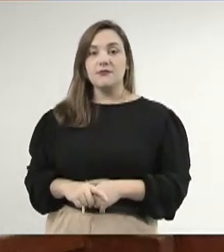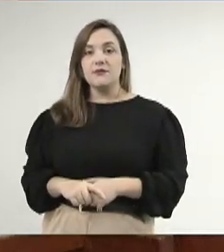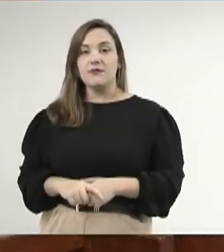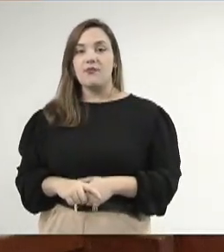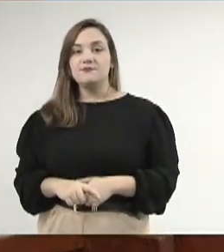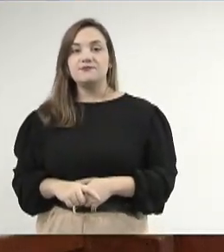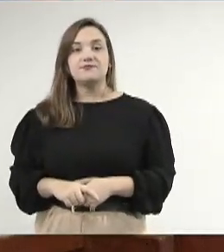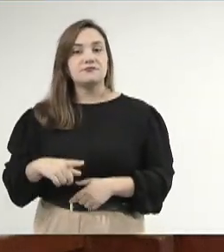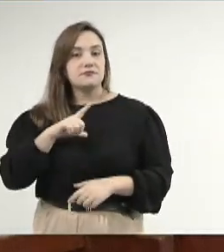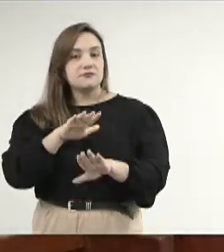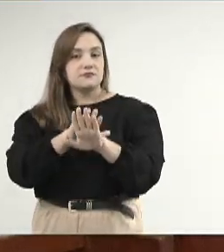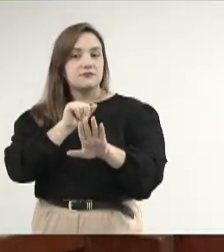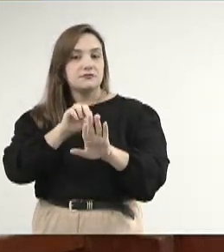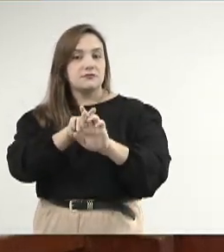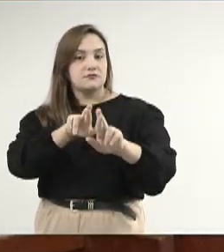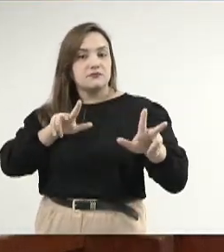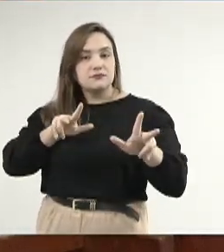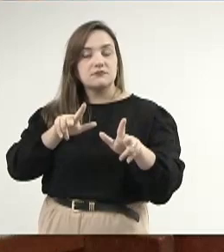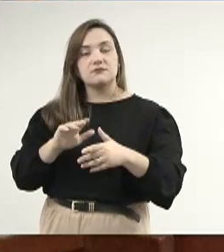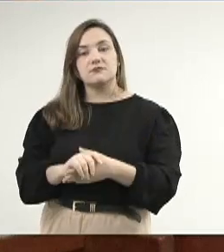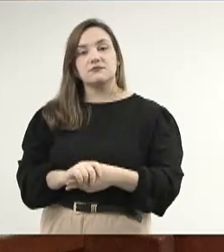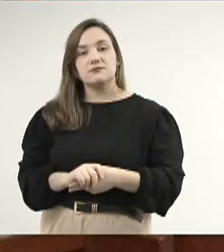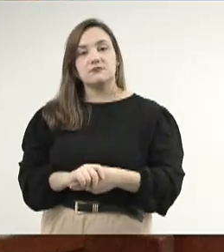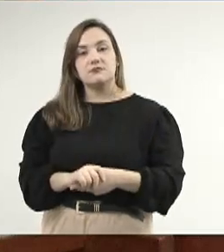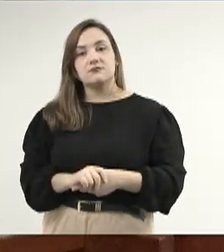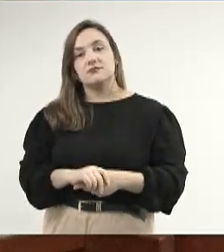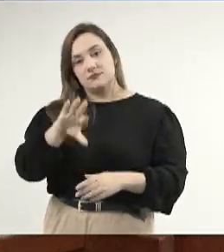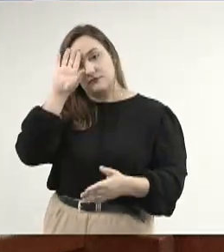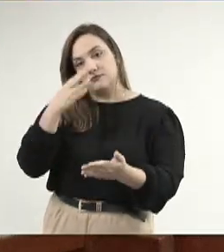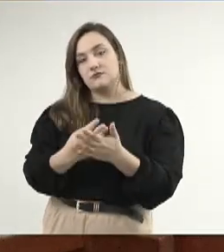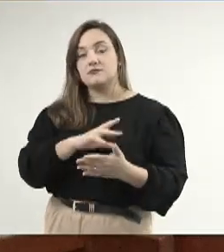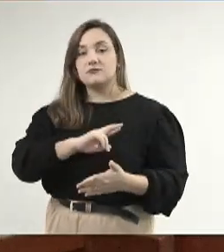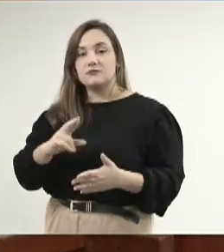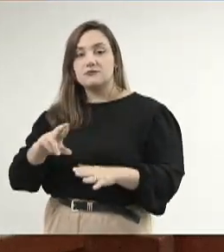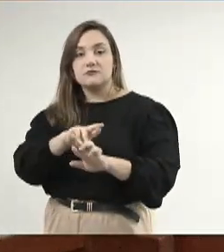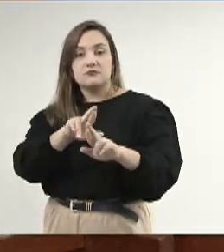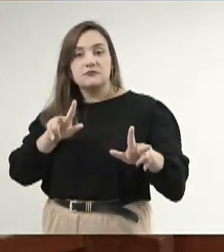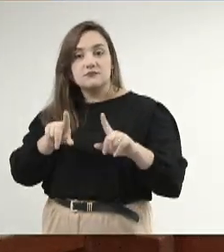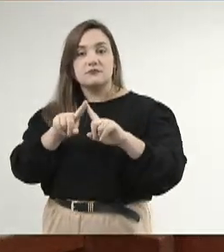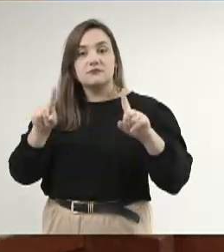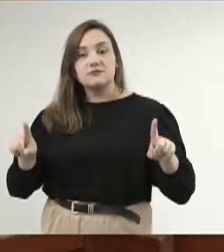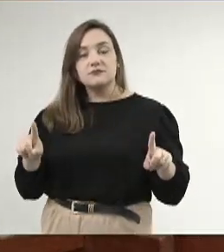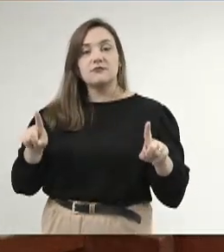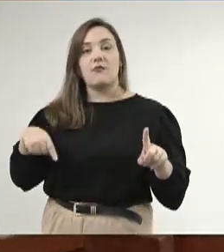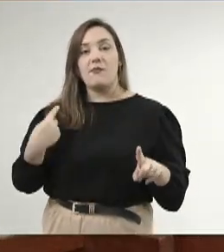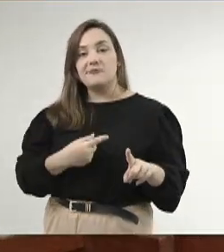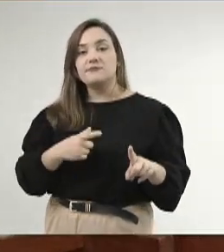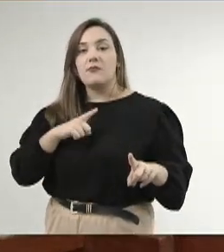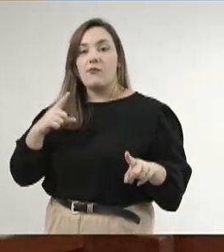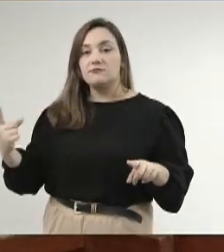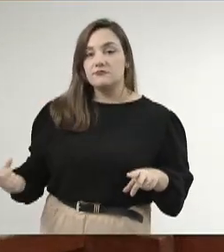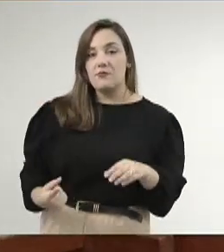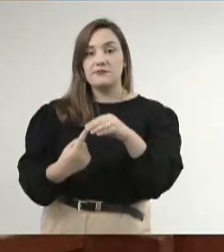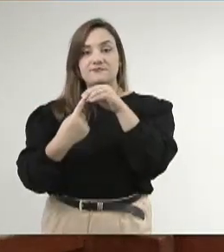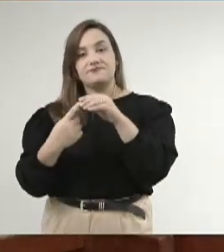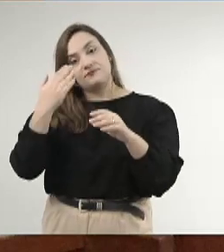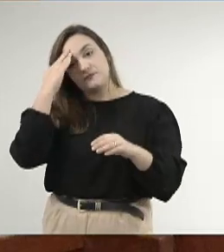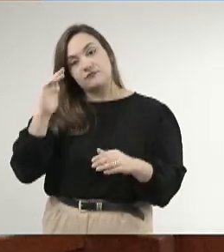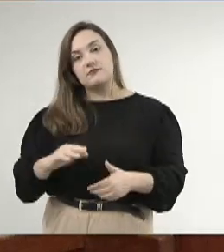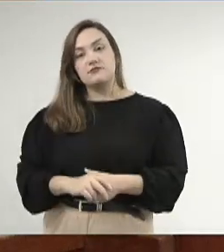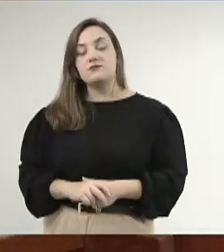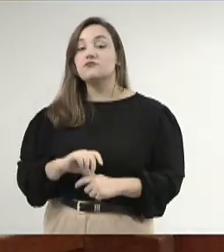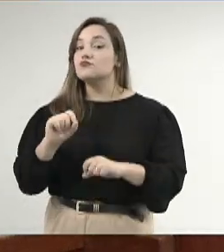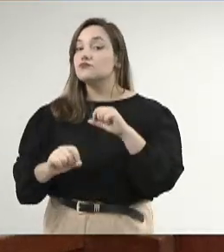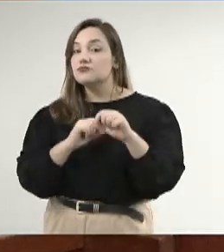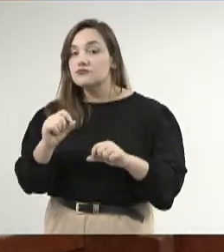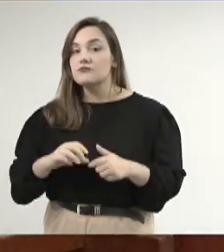de ideologias diferentes, de créditos religiosos diferentes, mas tem algo que nos une aqui. E o